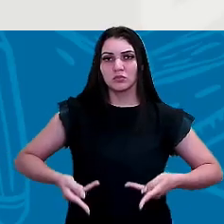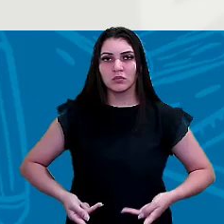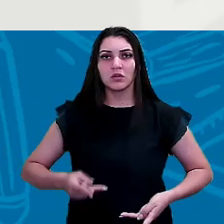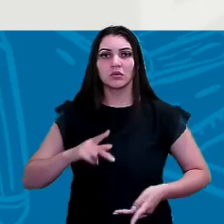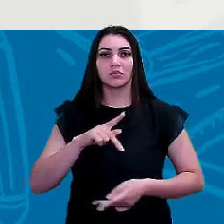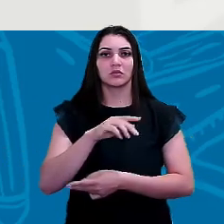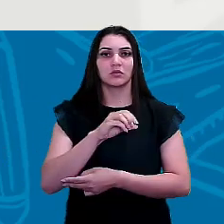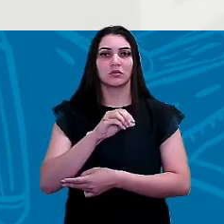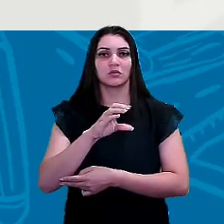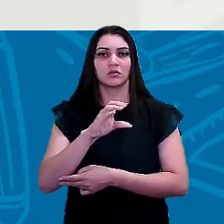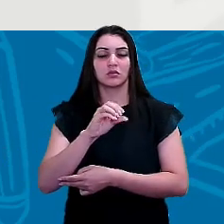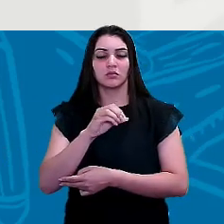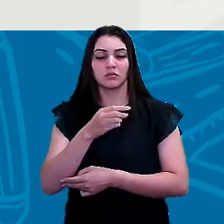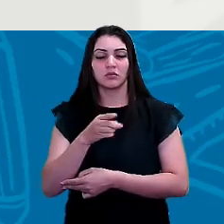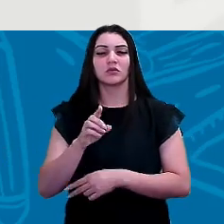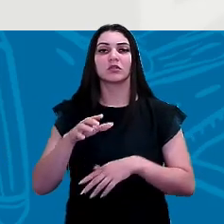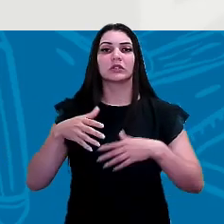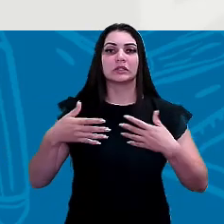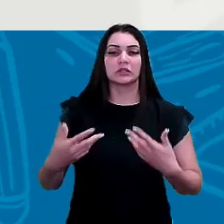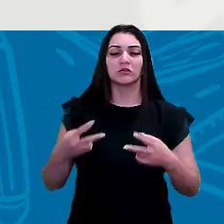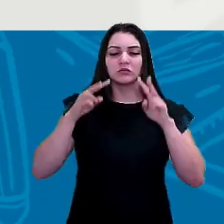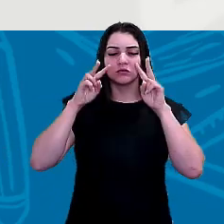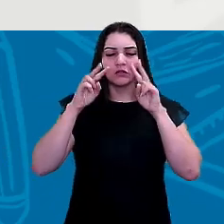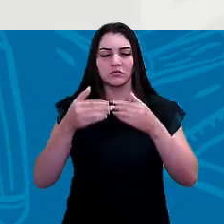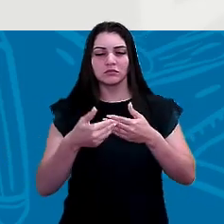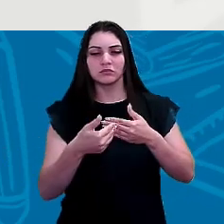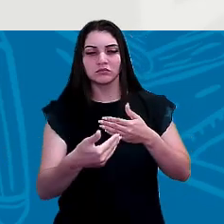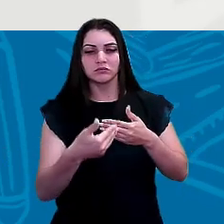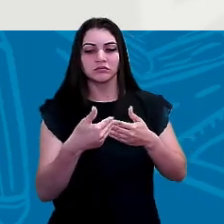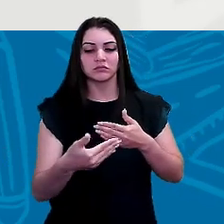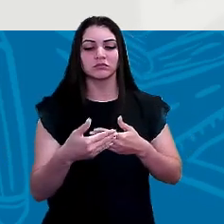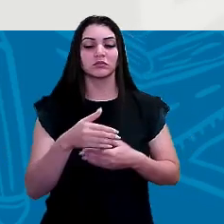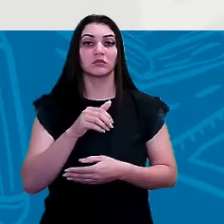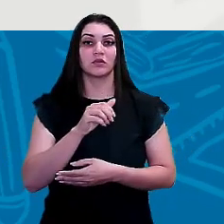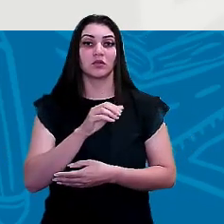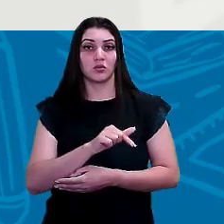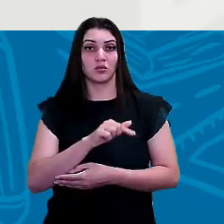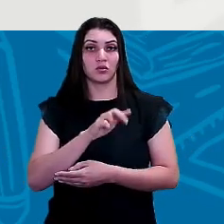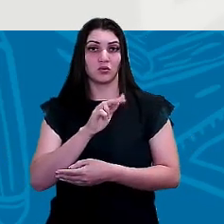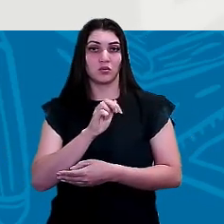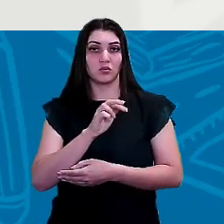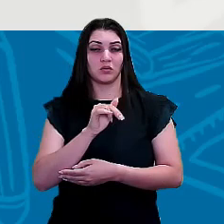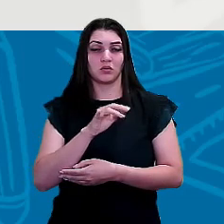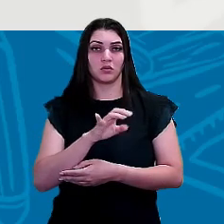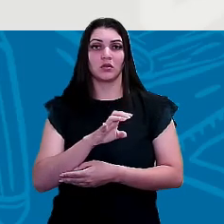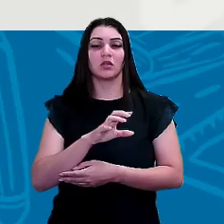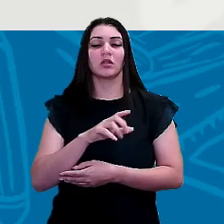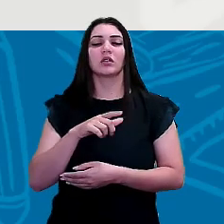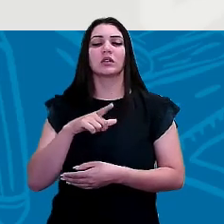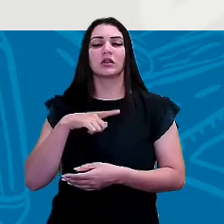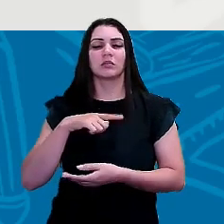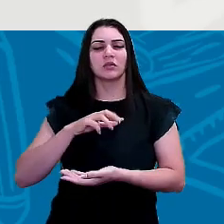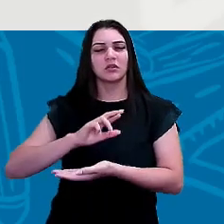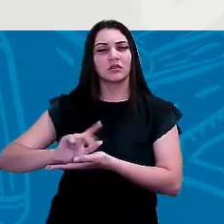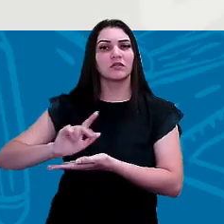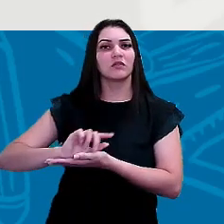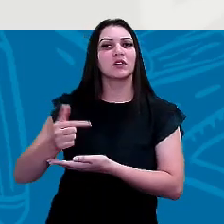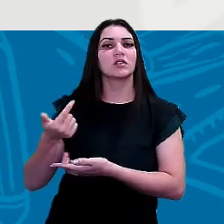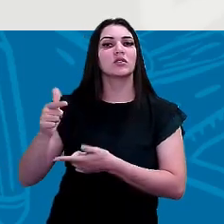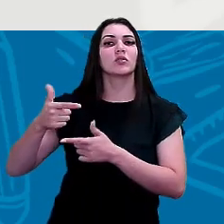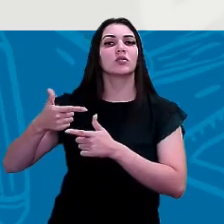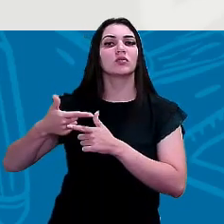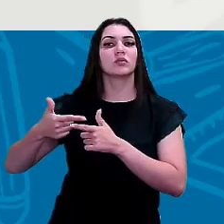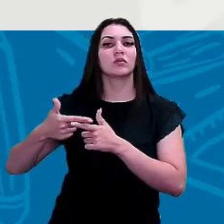Então, a gente vai ver na frente aqui o aquífero guarani mas também em várias outras situações também que